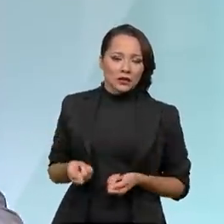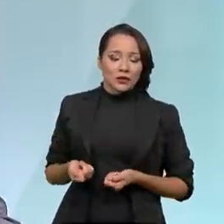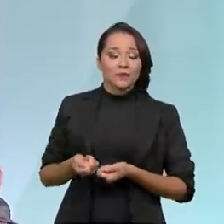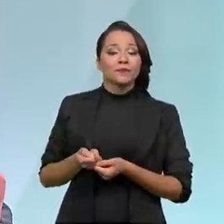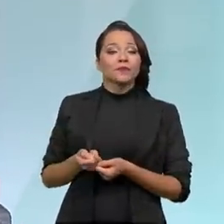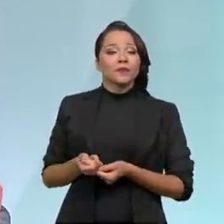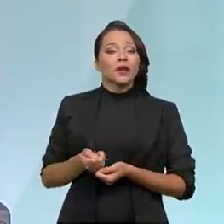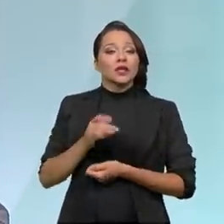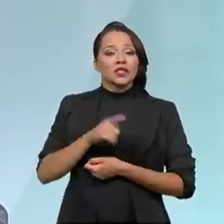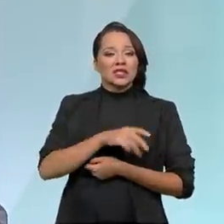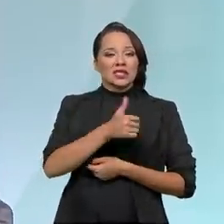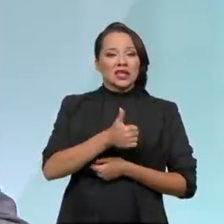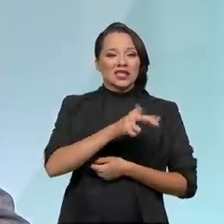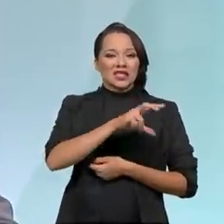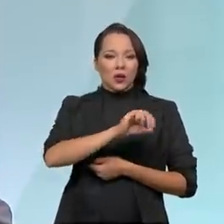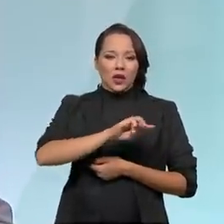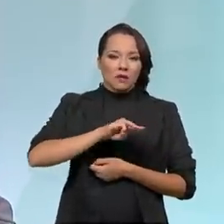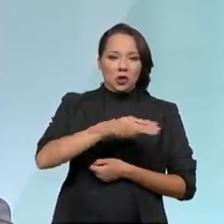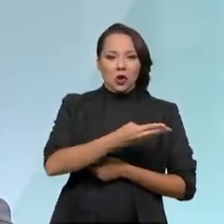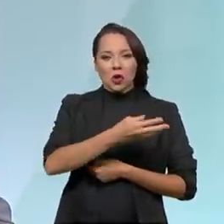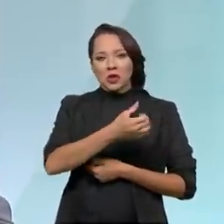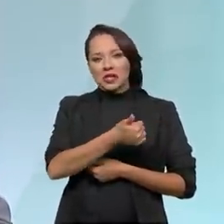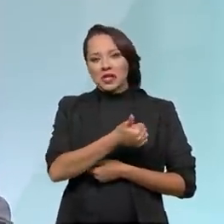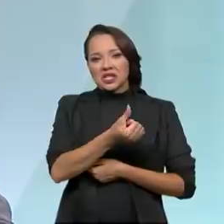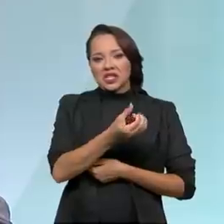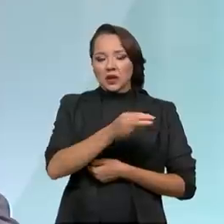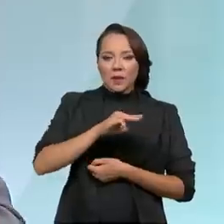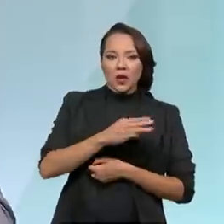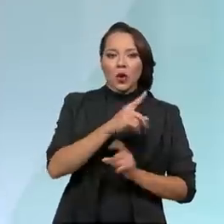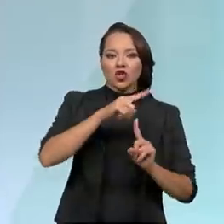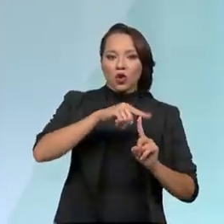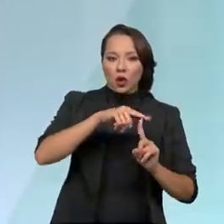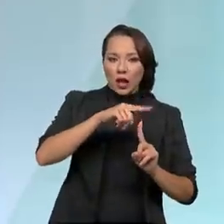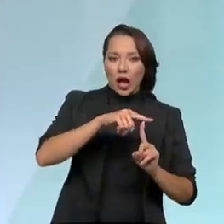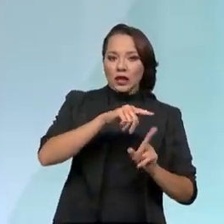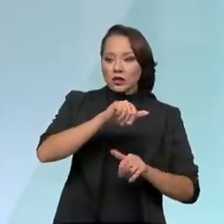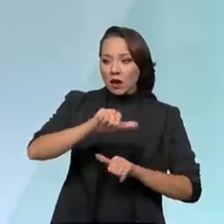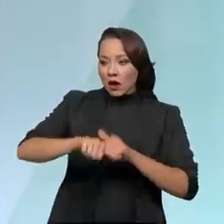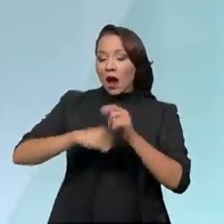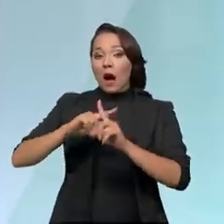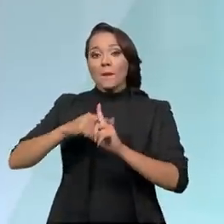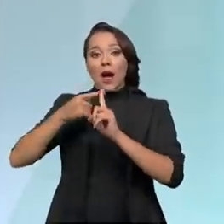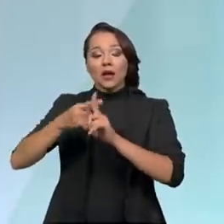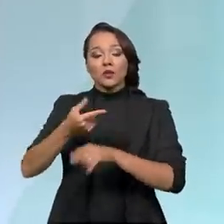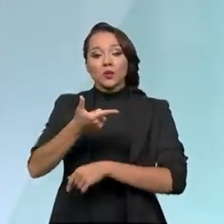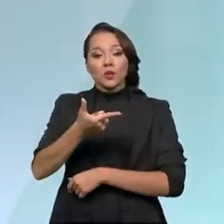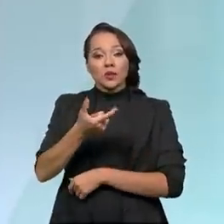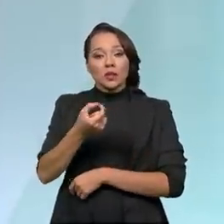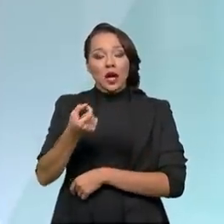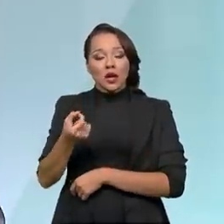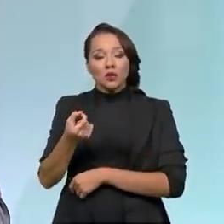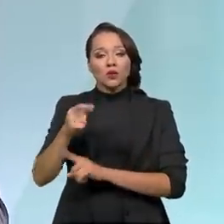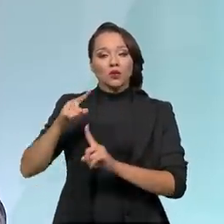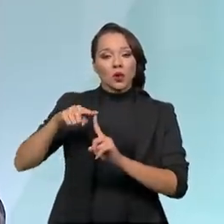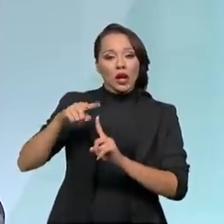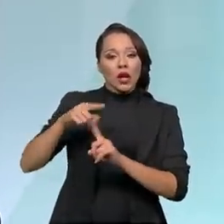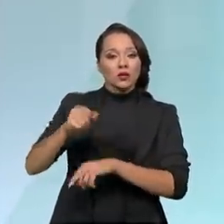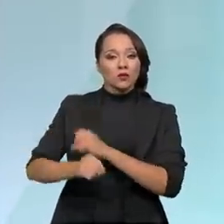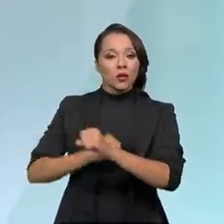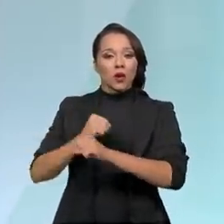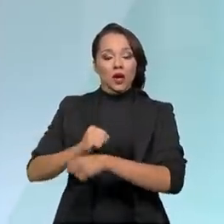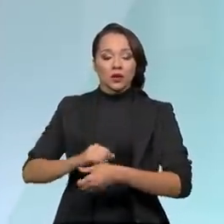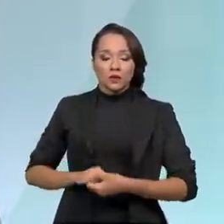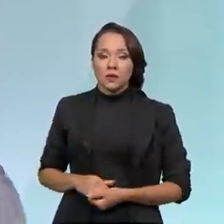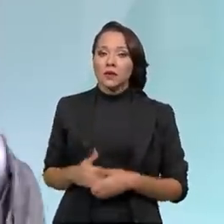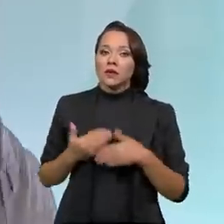saindo aí das 150 milhões, 160 milhões de toneladas ano, para 250 milhões de toneladas ano. E,